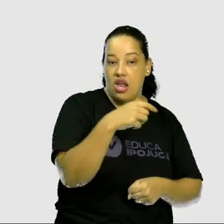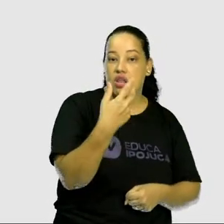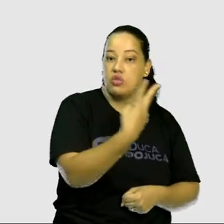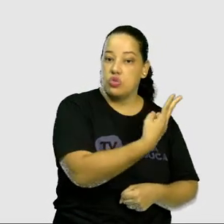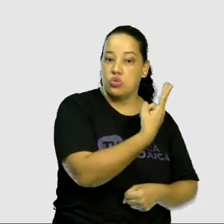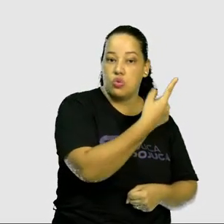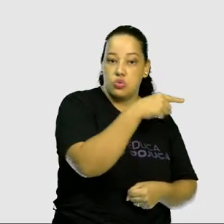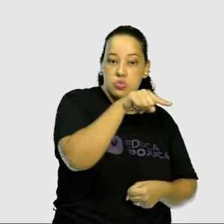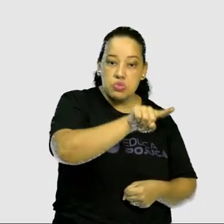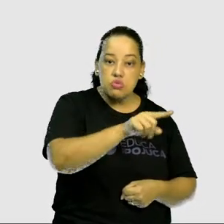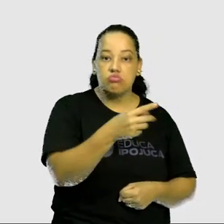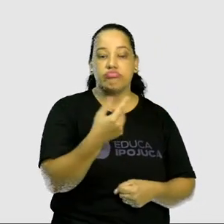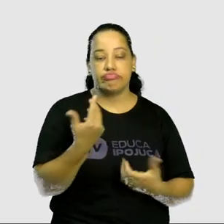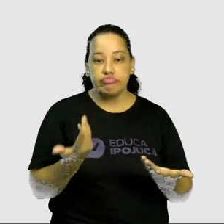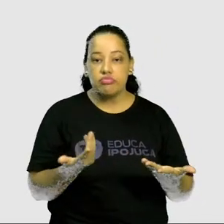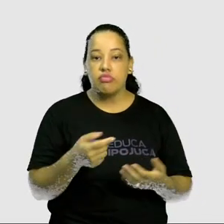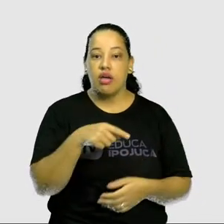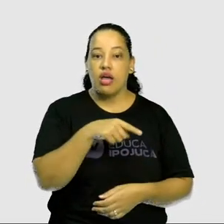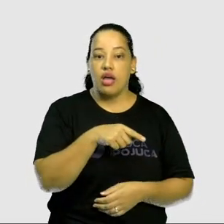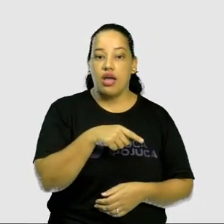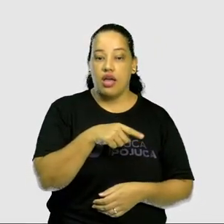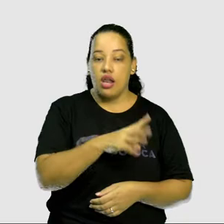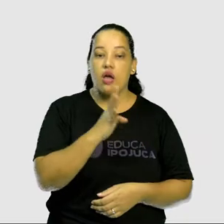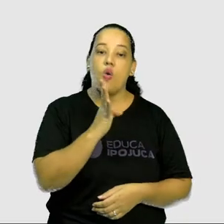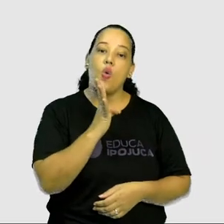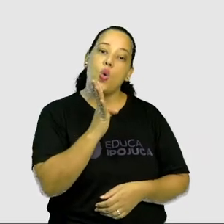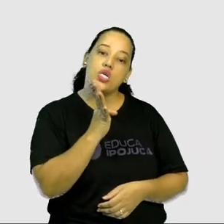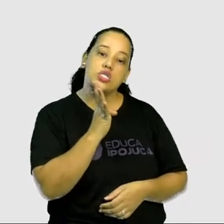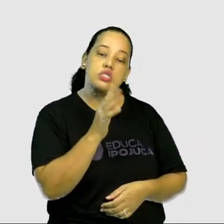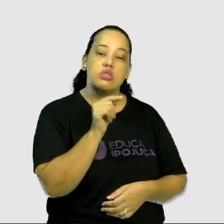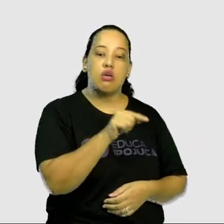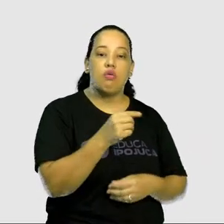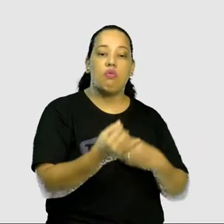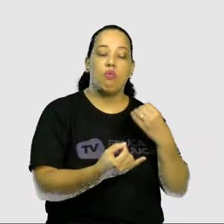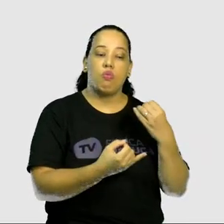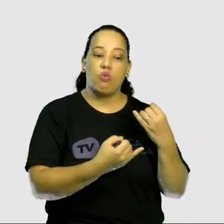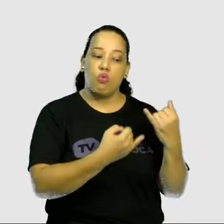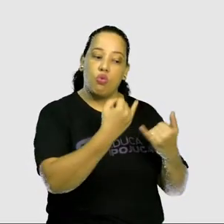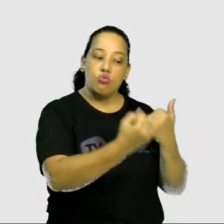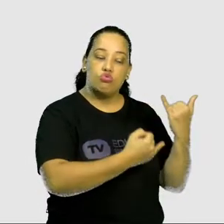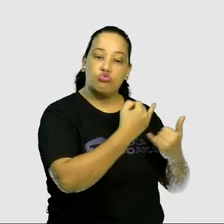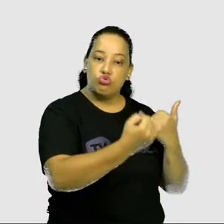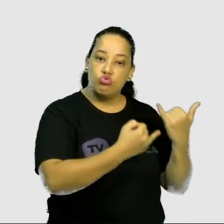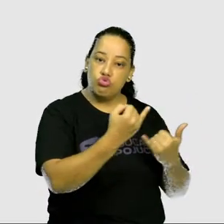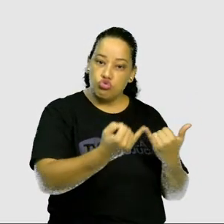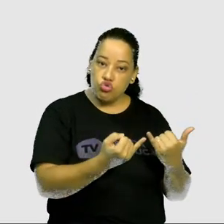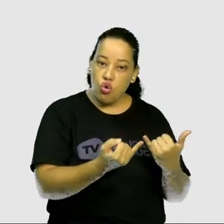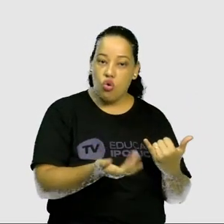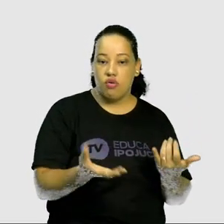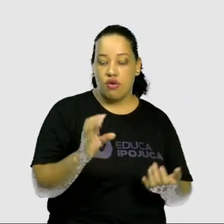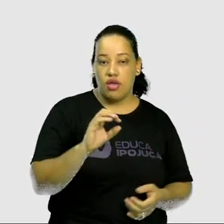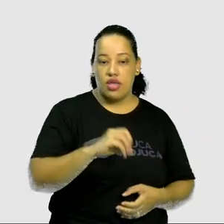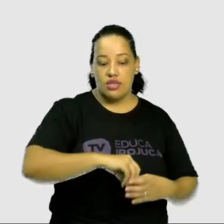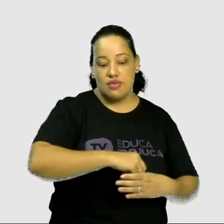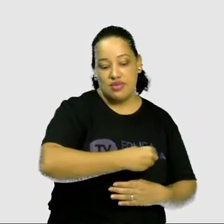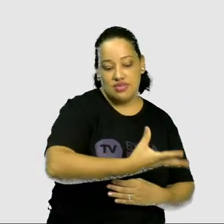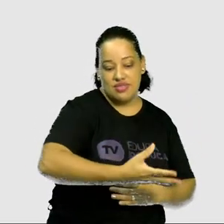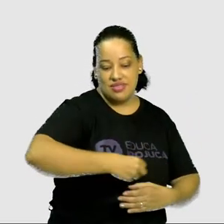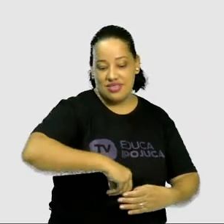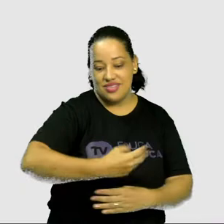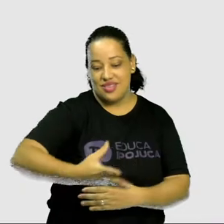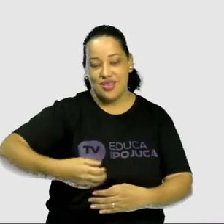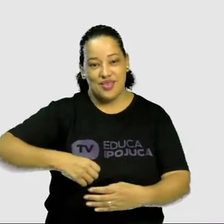também conhecido como jogo da semeadura, o jogo da colheita, são